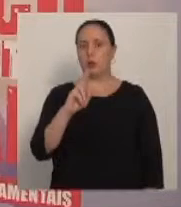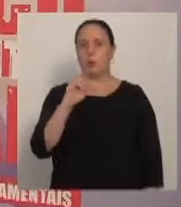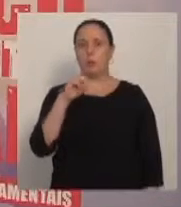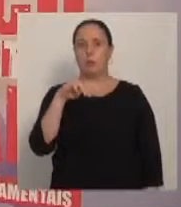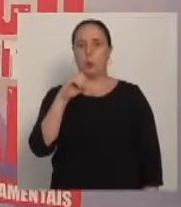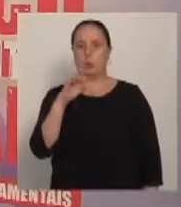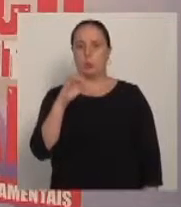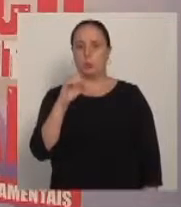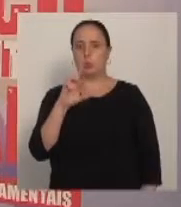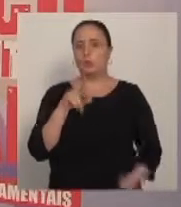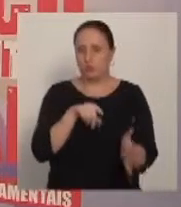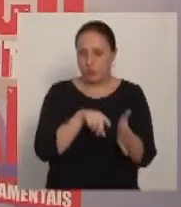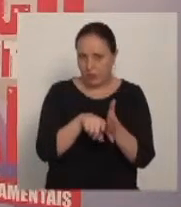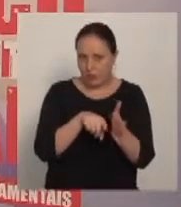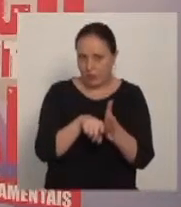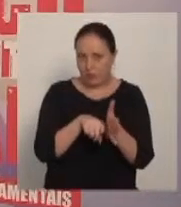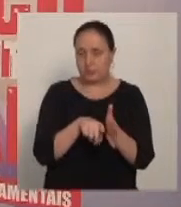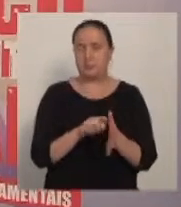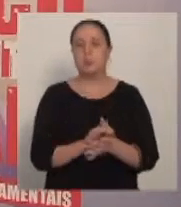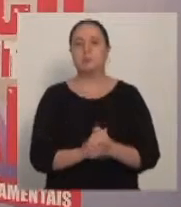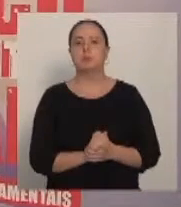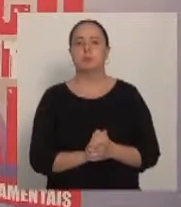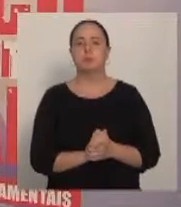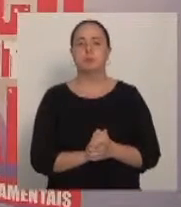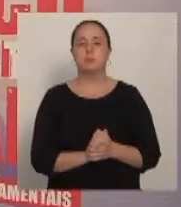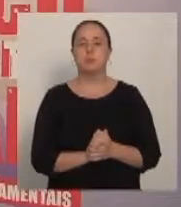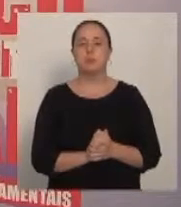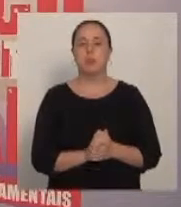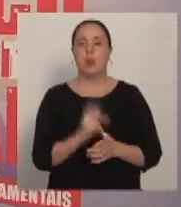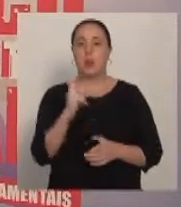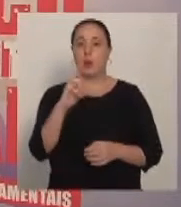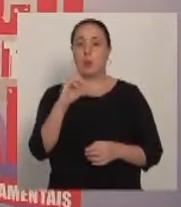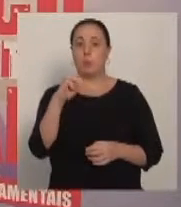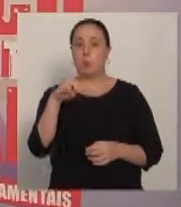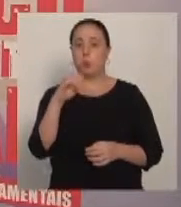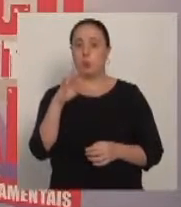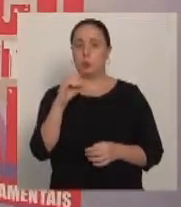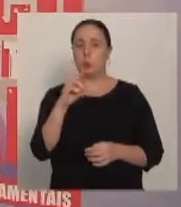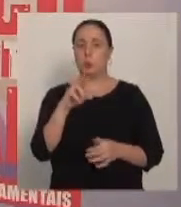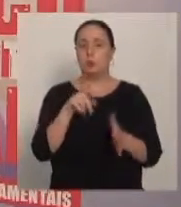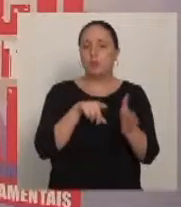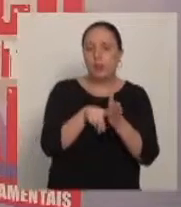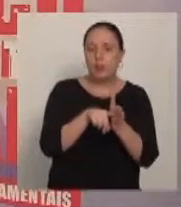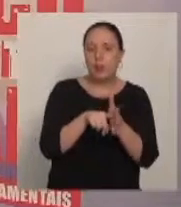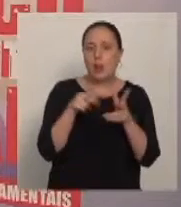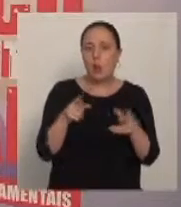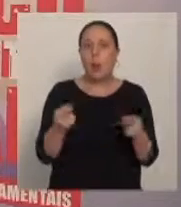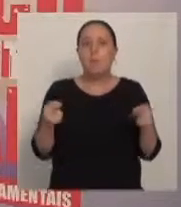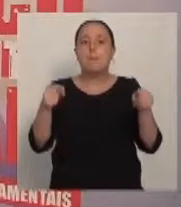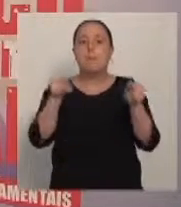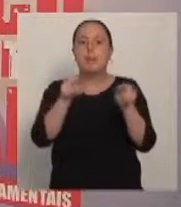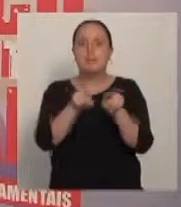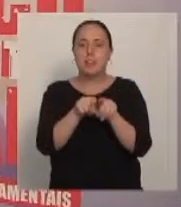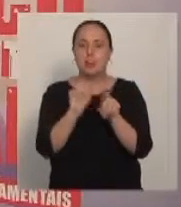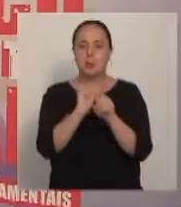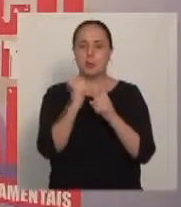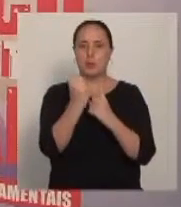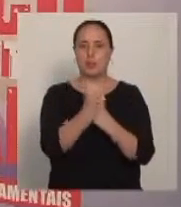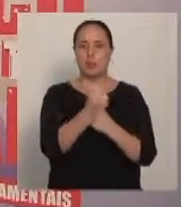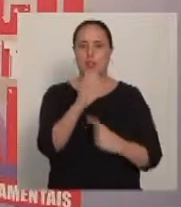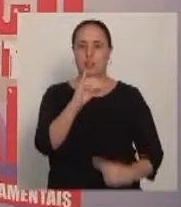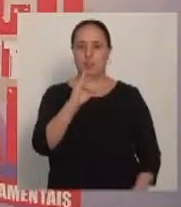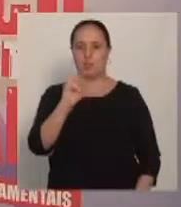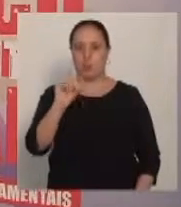como para a própria instituição Ministério Público. Nós queremos que, ao final de cada